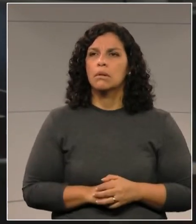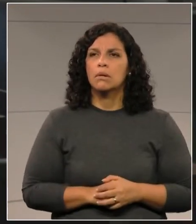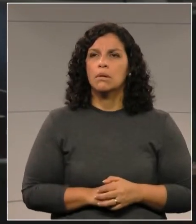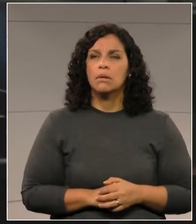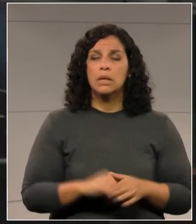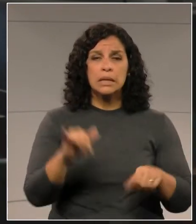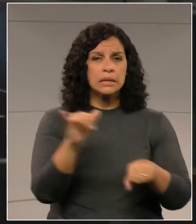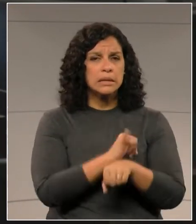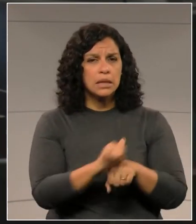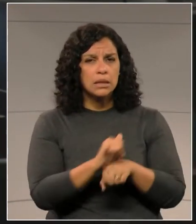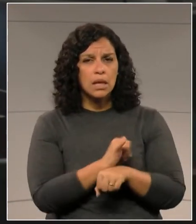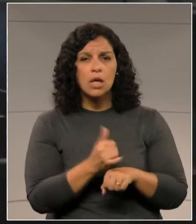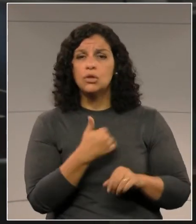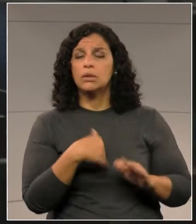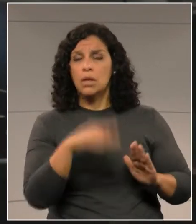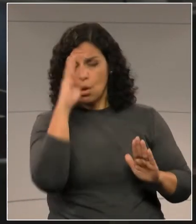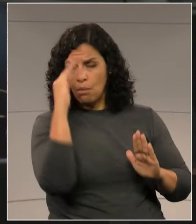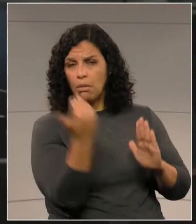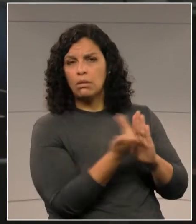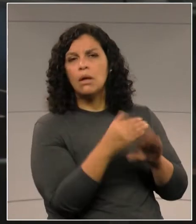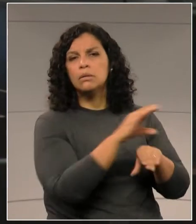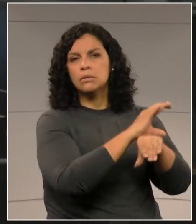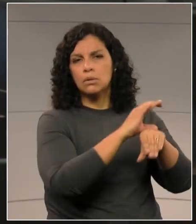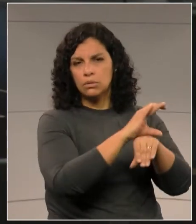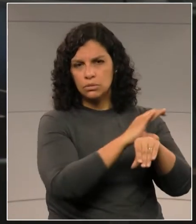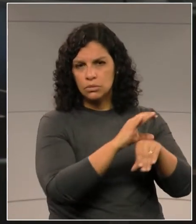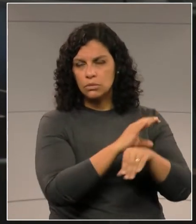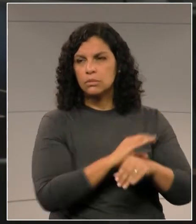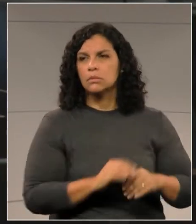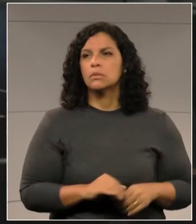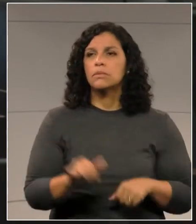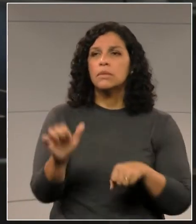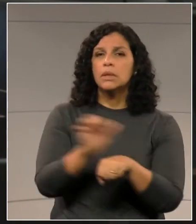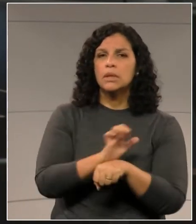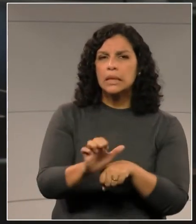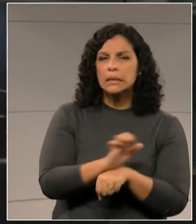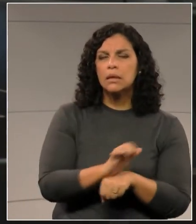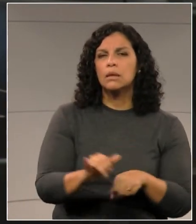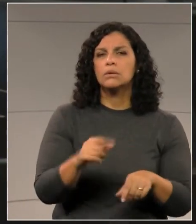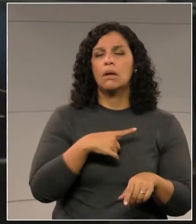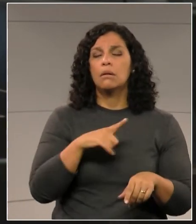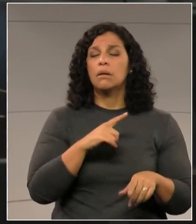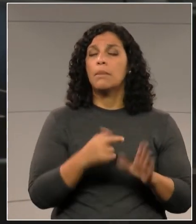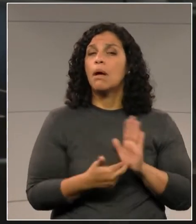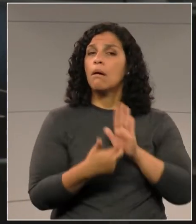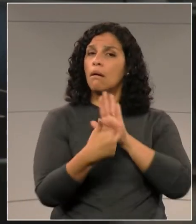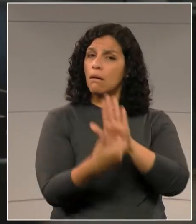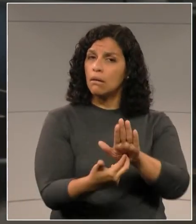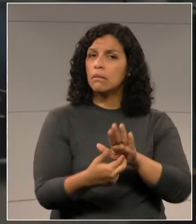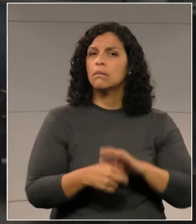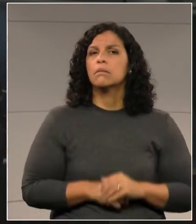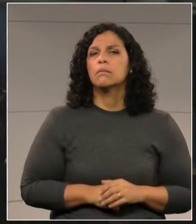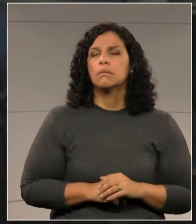Ferramenta esta prevista na Constituição. É a única ferramenta dele para representá-lo